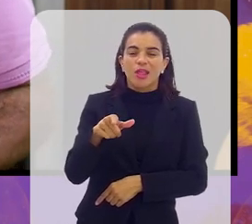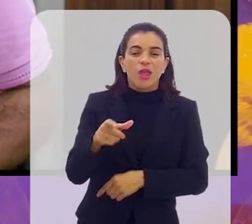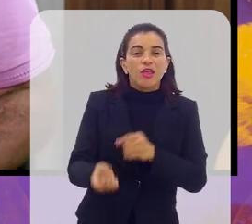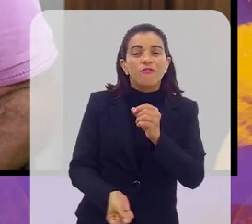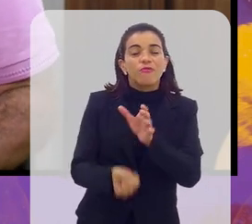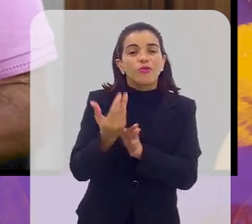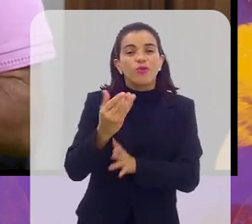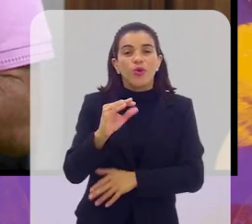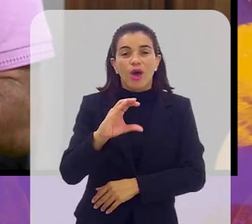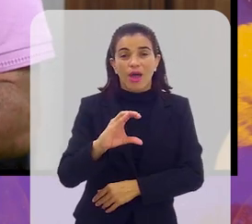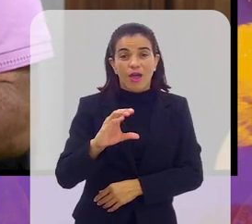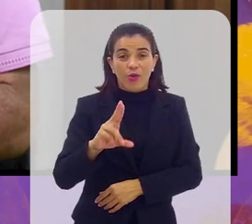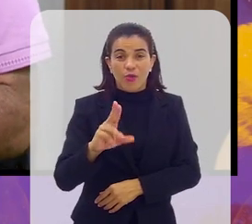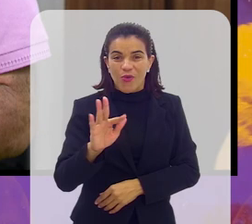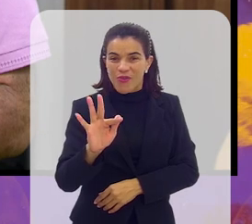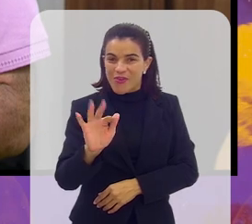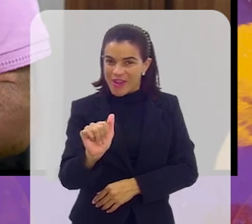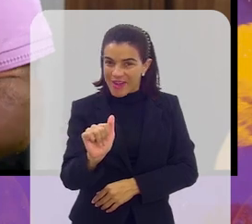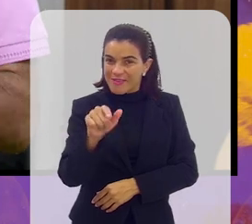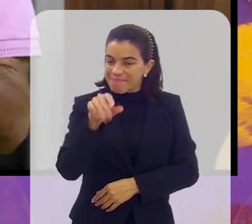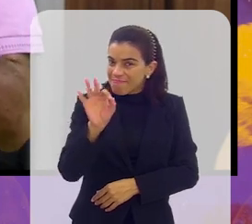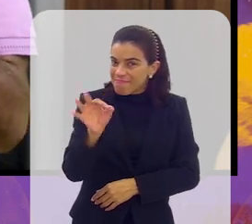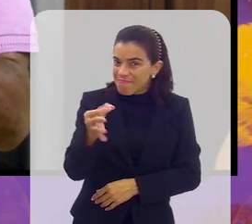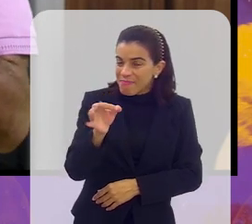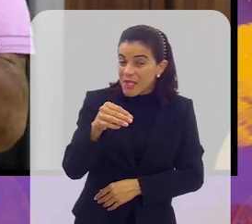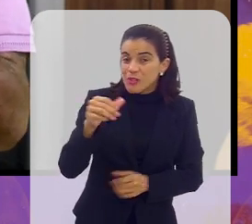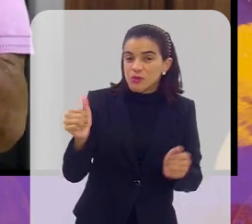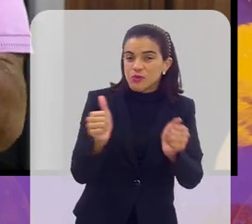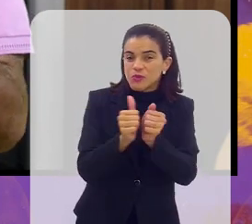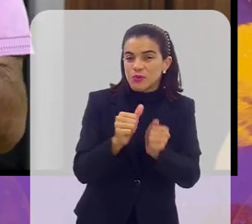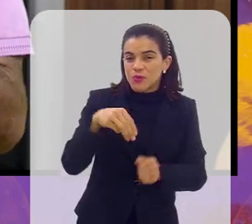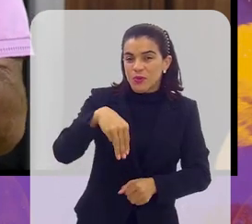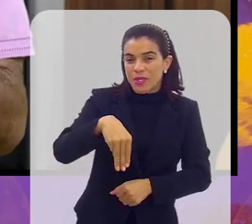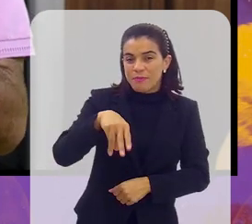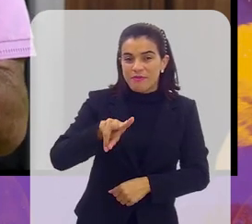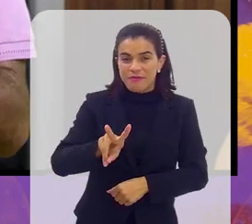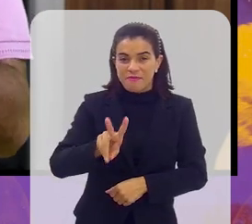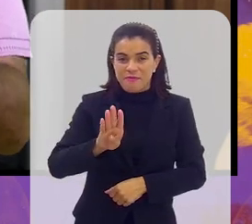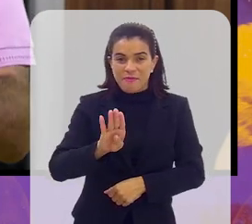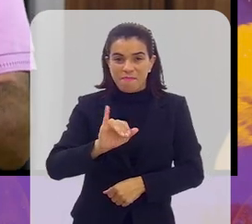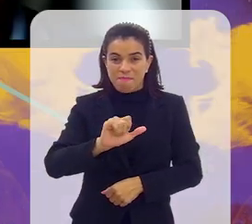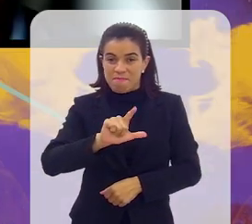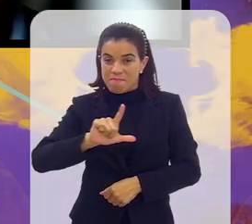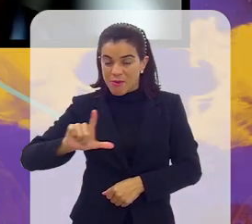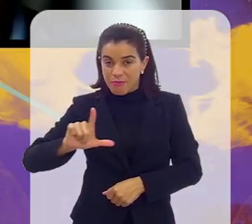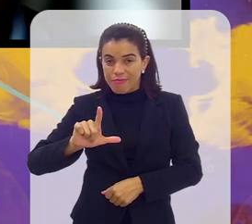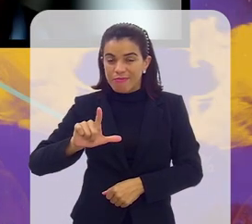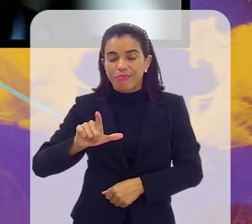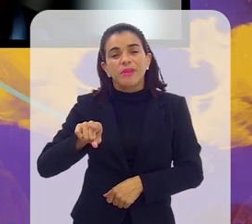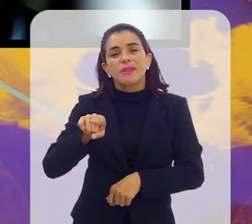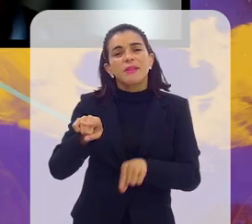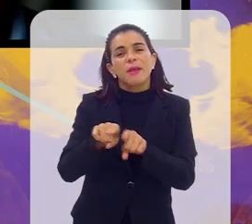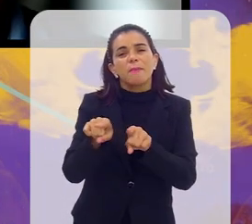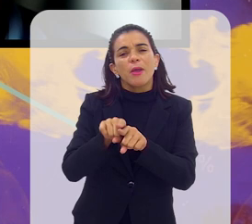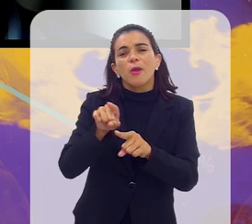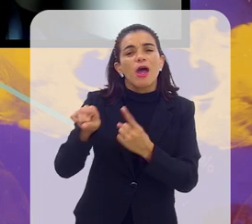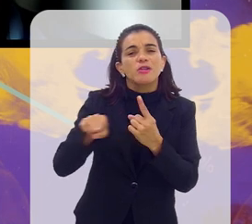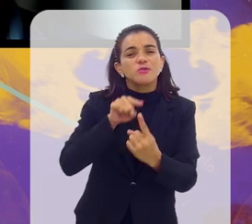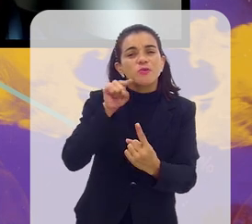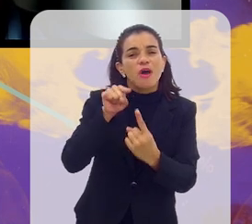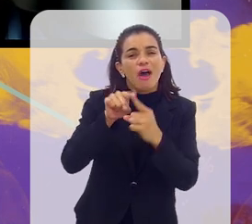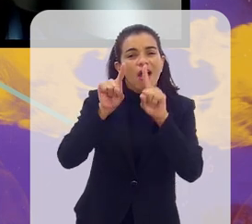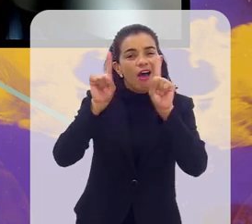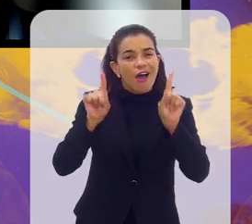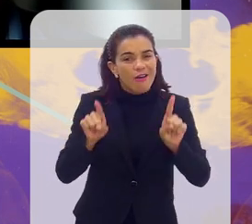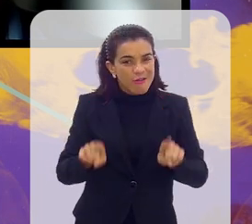equivocado, com o MV Bill. Então eu queria que você falasse um pouquinho de você e a tua atribuição também na